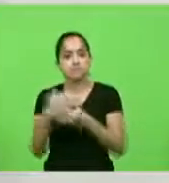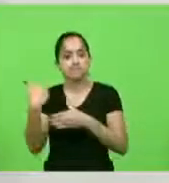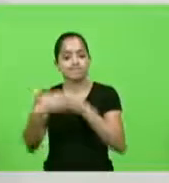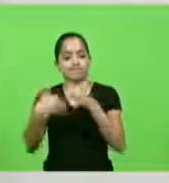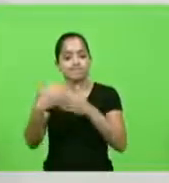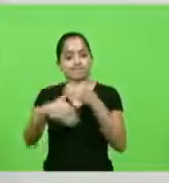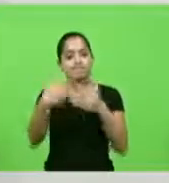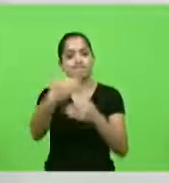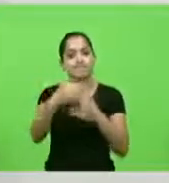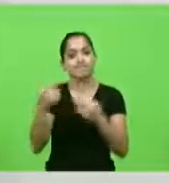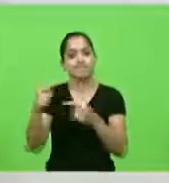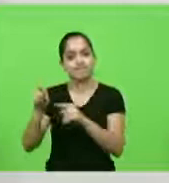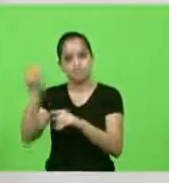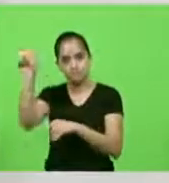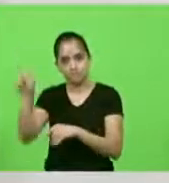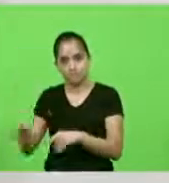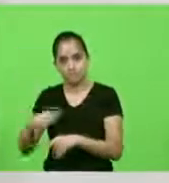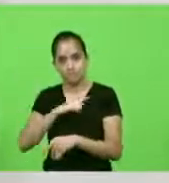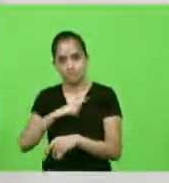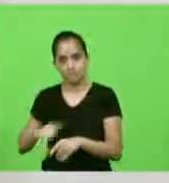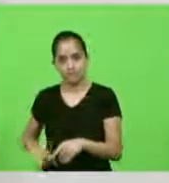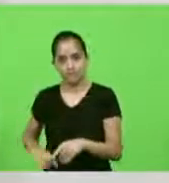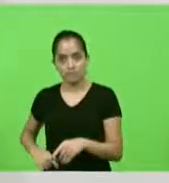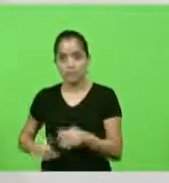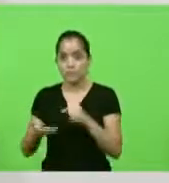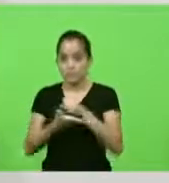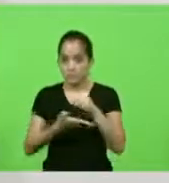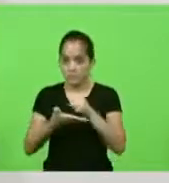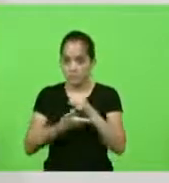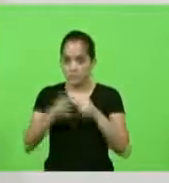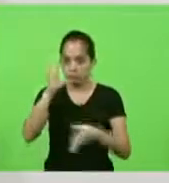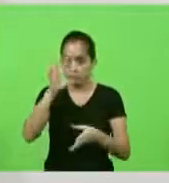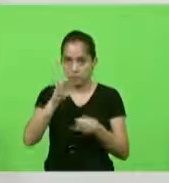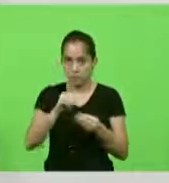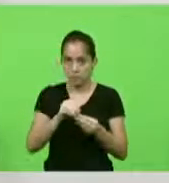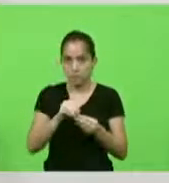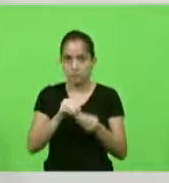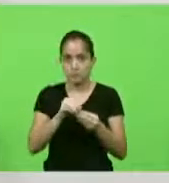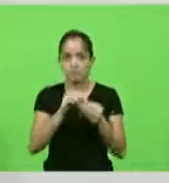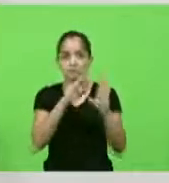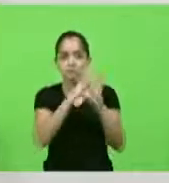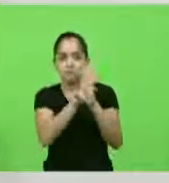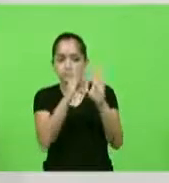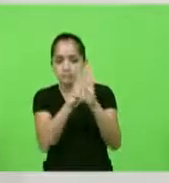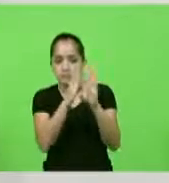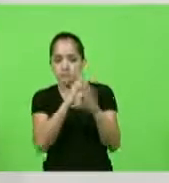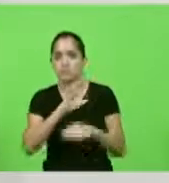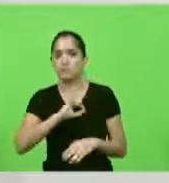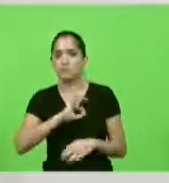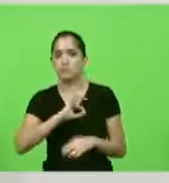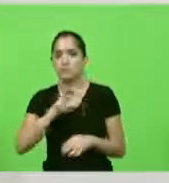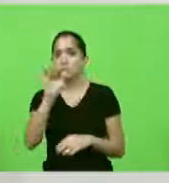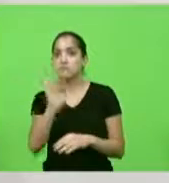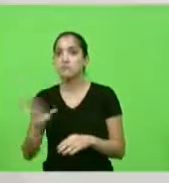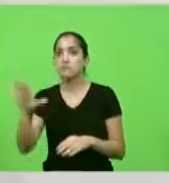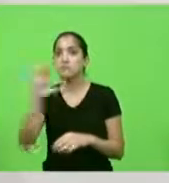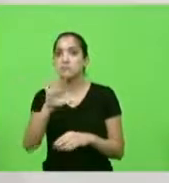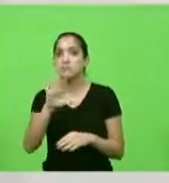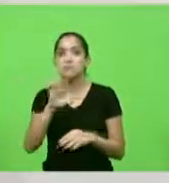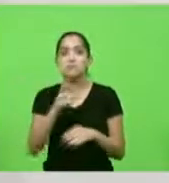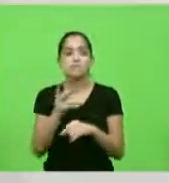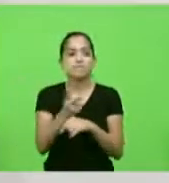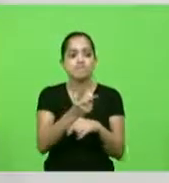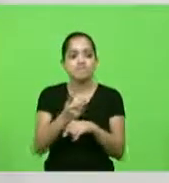governador baseado na conclusão do inquérito pela polícia federal que mesmo realizando busca